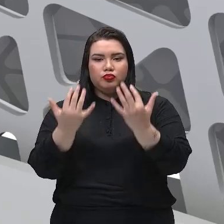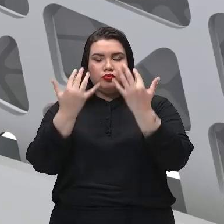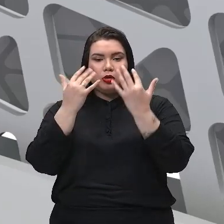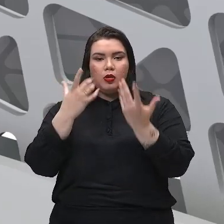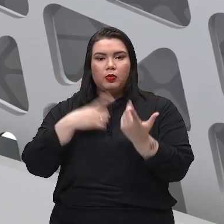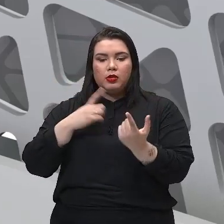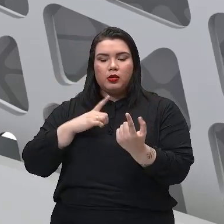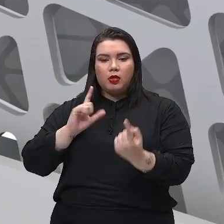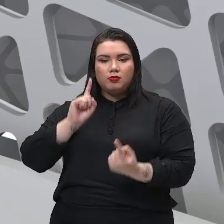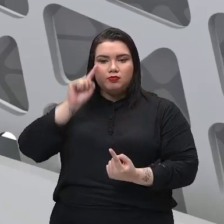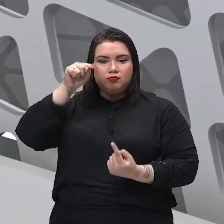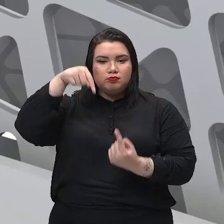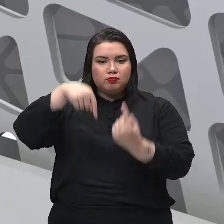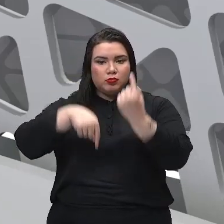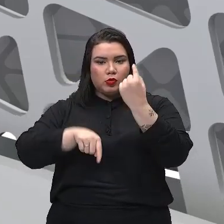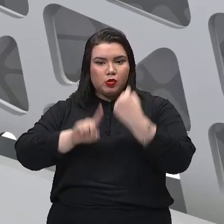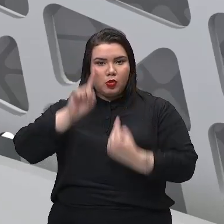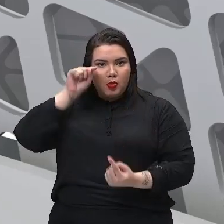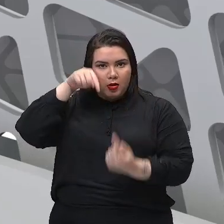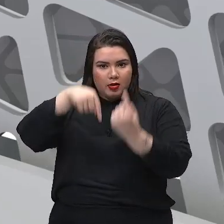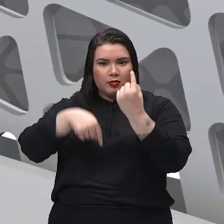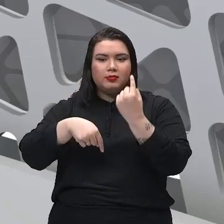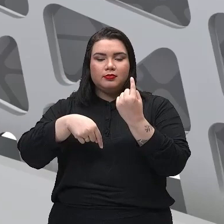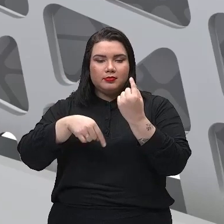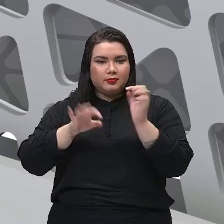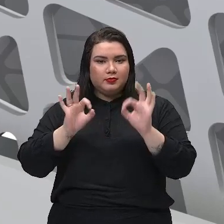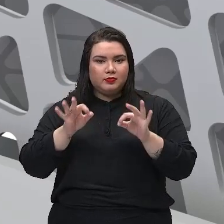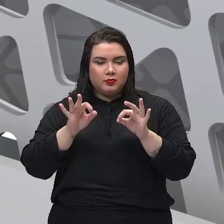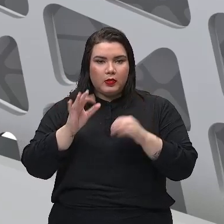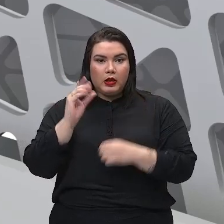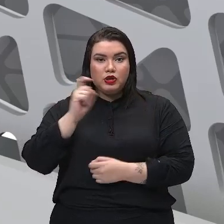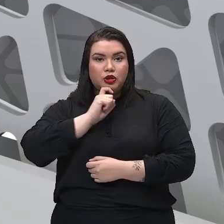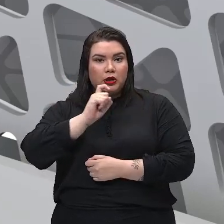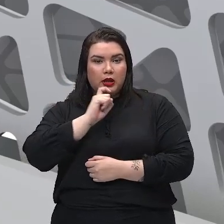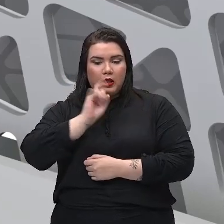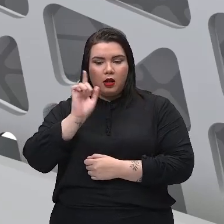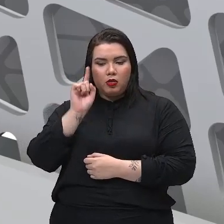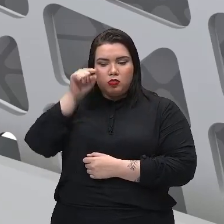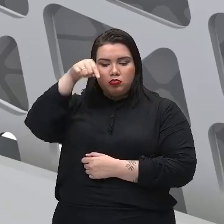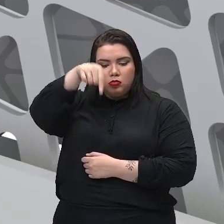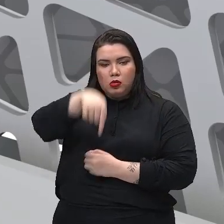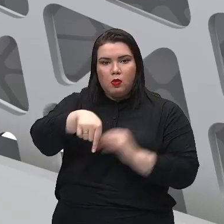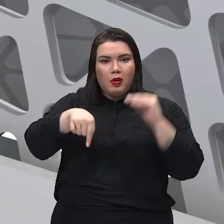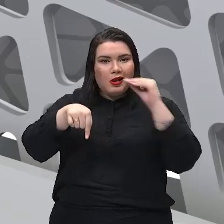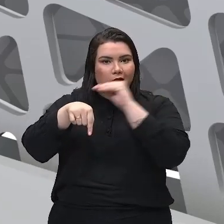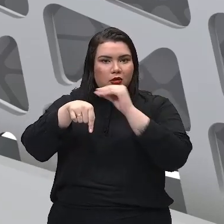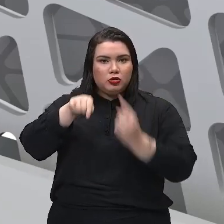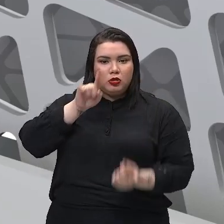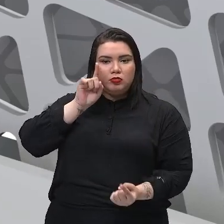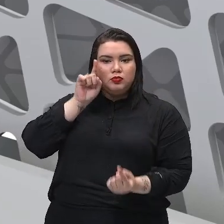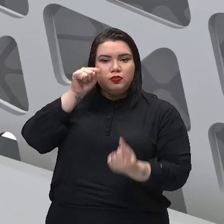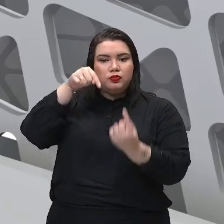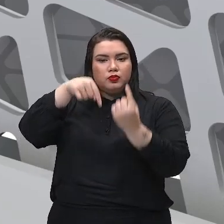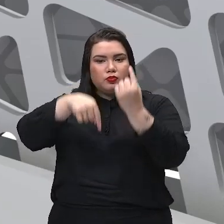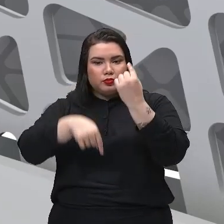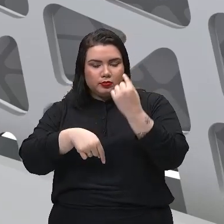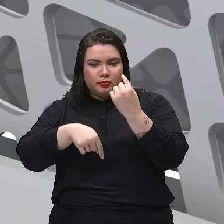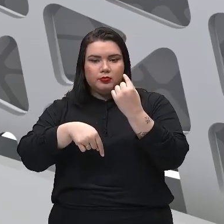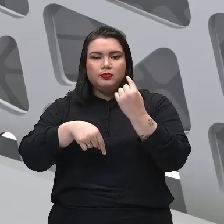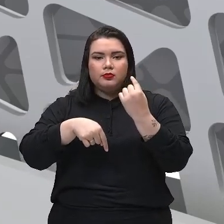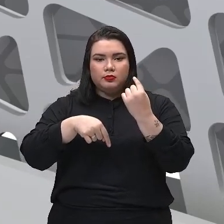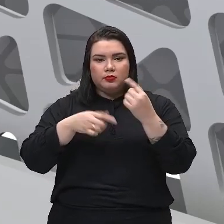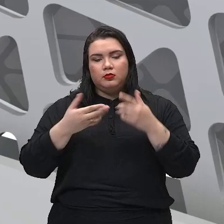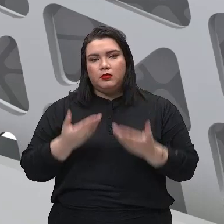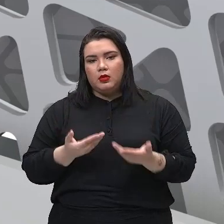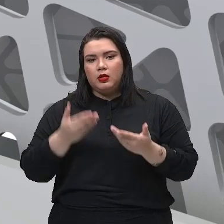Com essas trocas de calor, né? No caso, a convecção, ocorre um processo de convecção, todo o